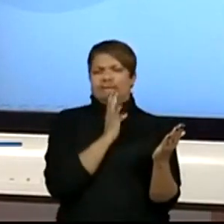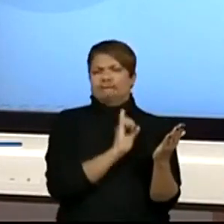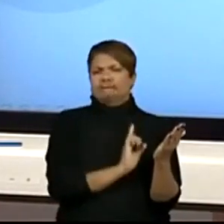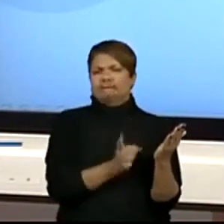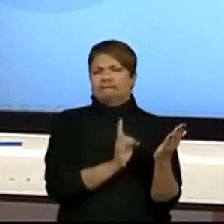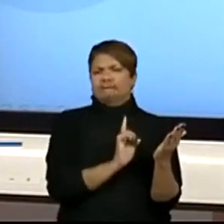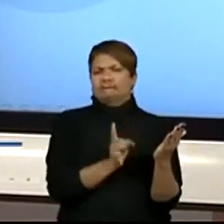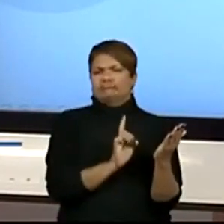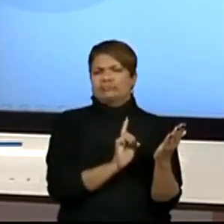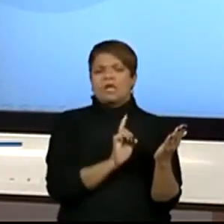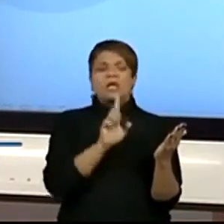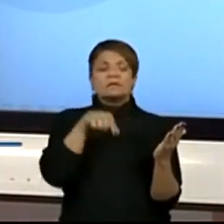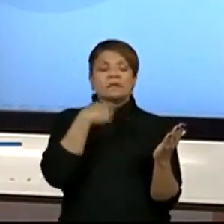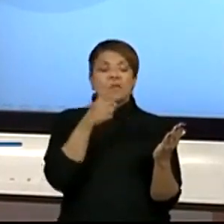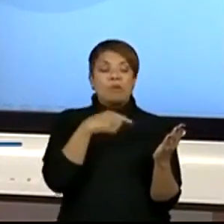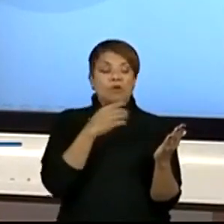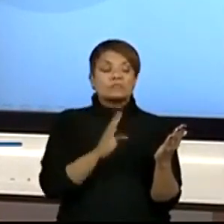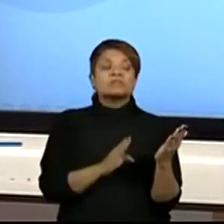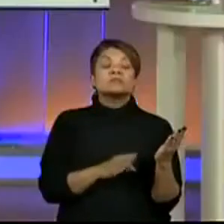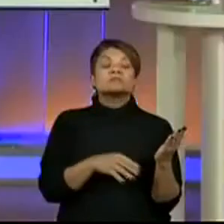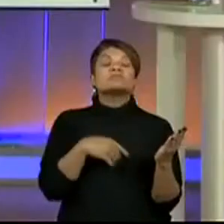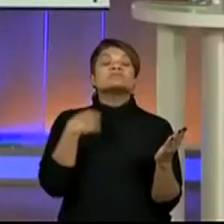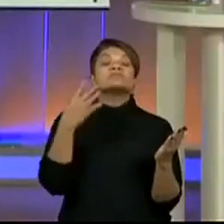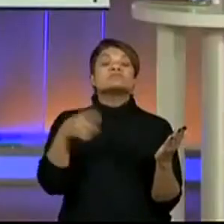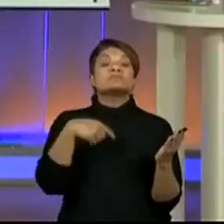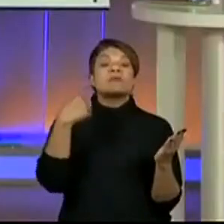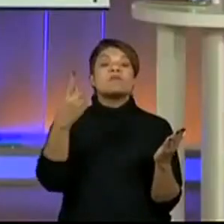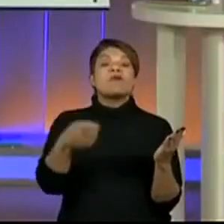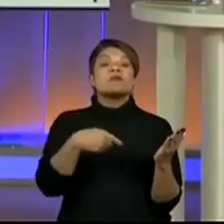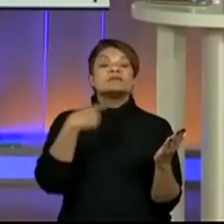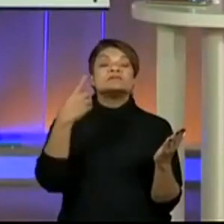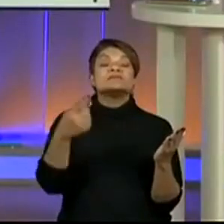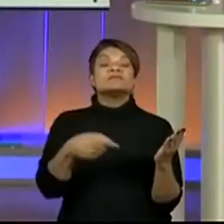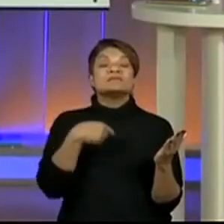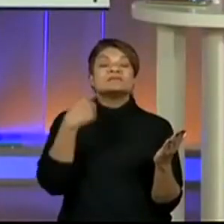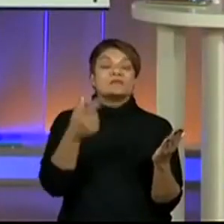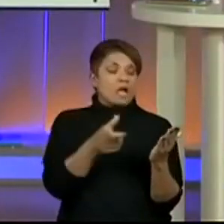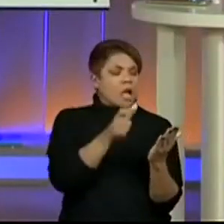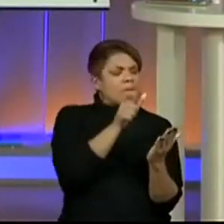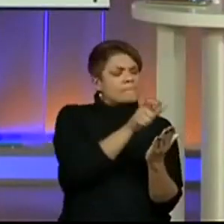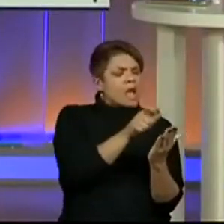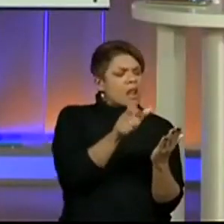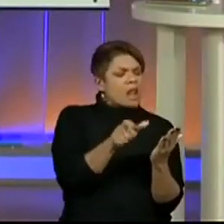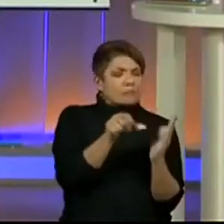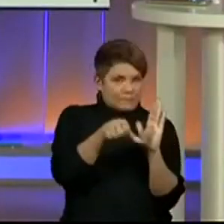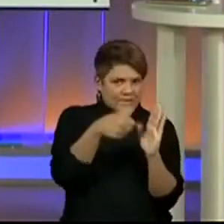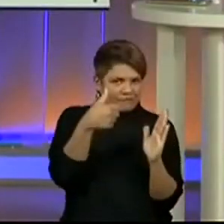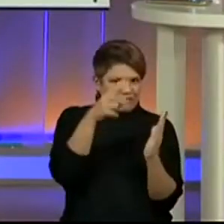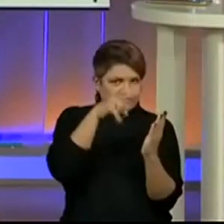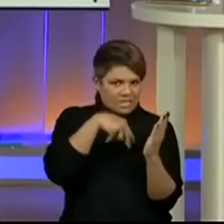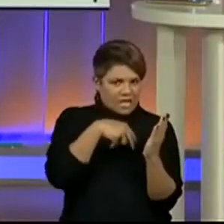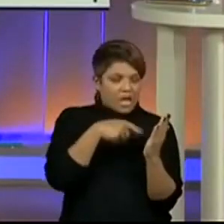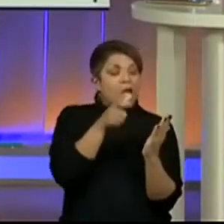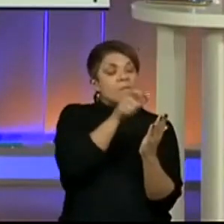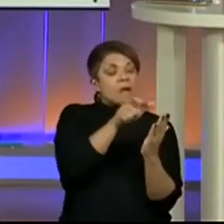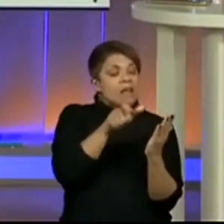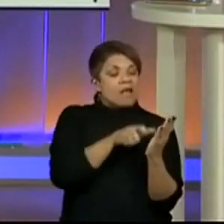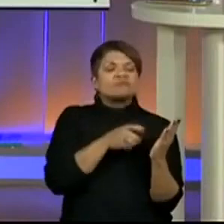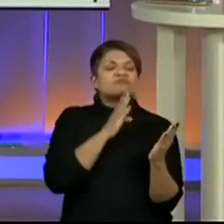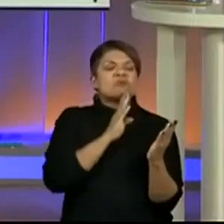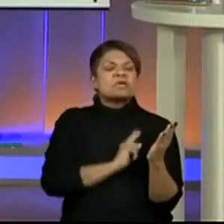tornem-se palavras, completem, as palavras desconhecidas tornarão